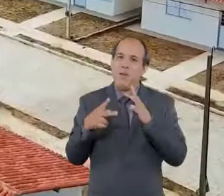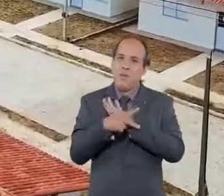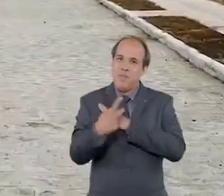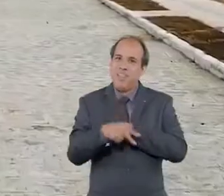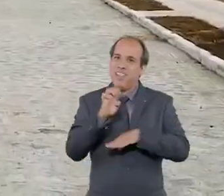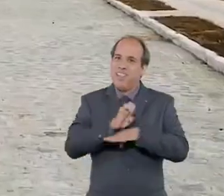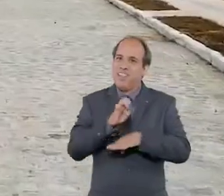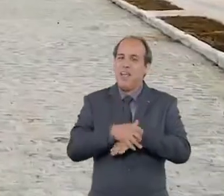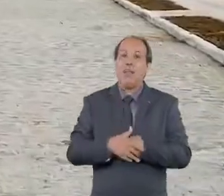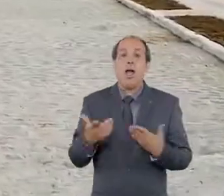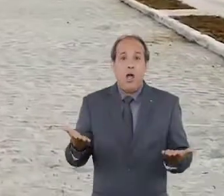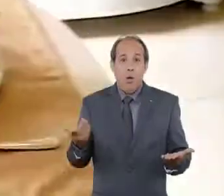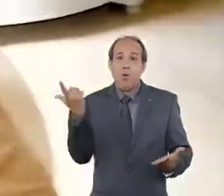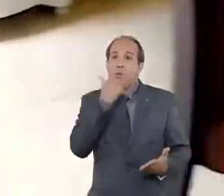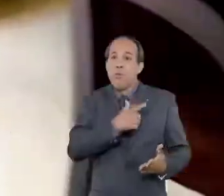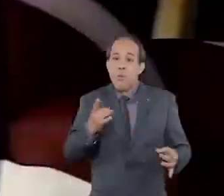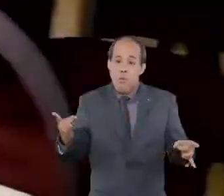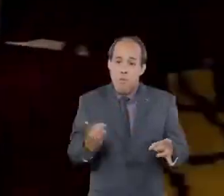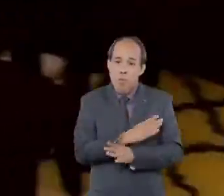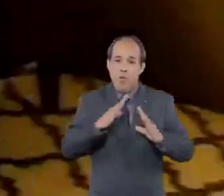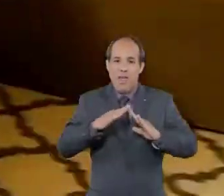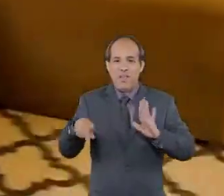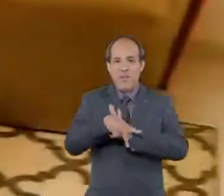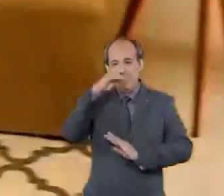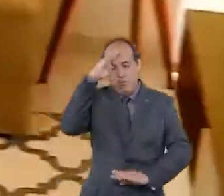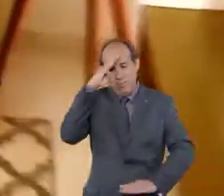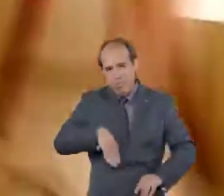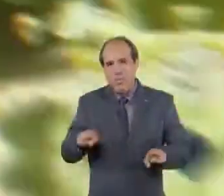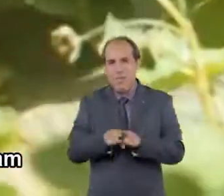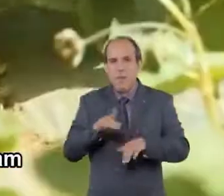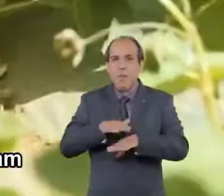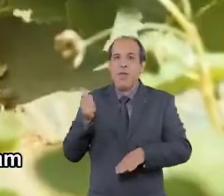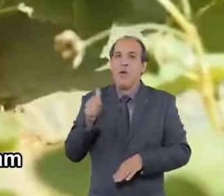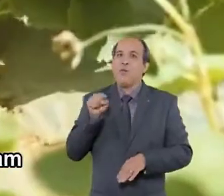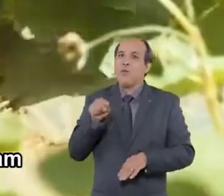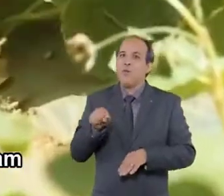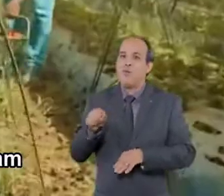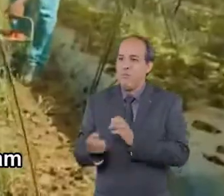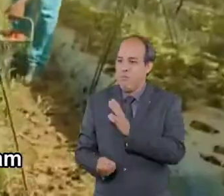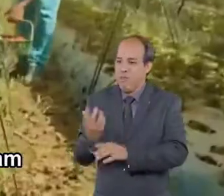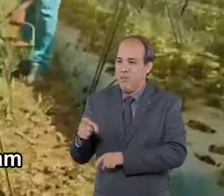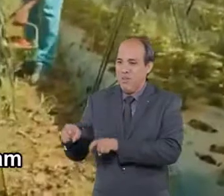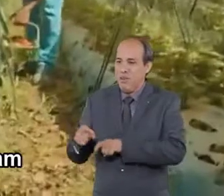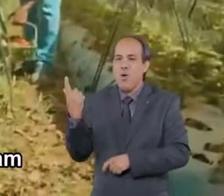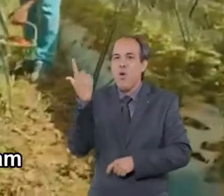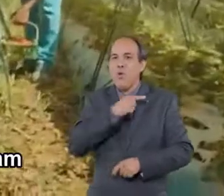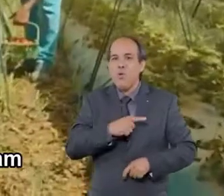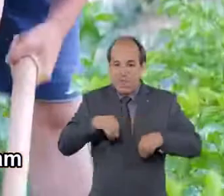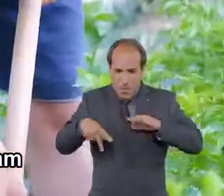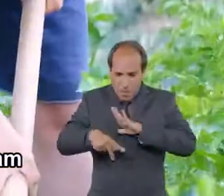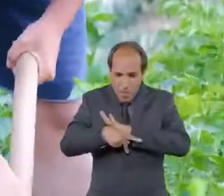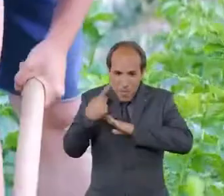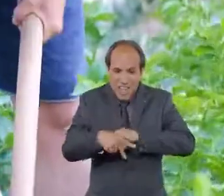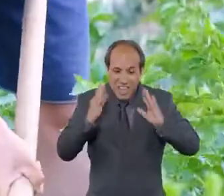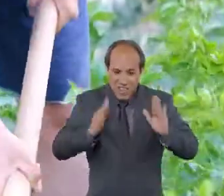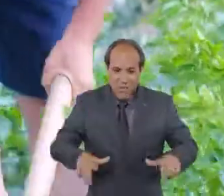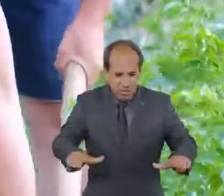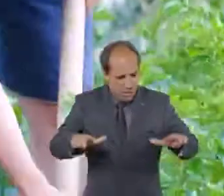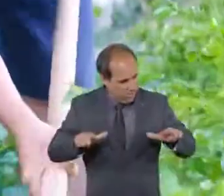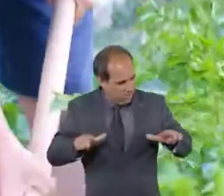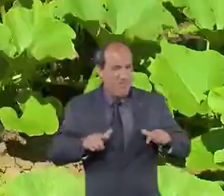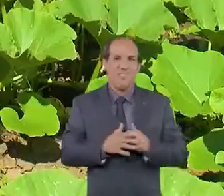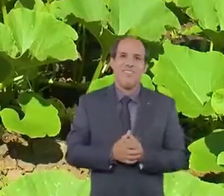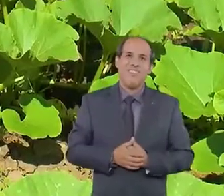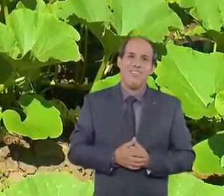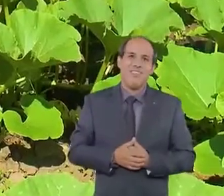mil famílias pernambucanas que agora têm uma casa própria. Ou os mais de 11 mil produtores que conquistaram título